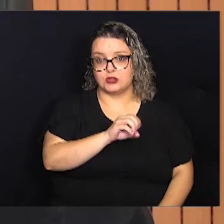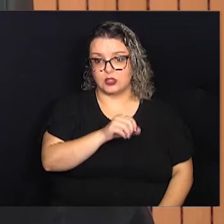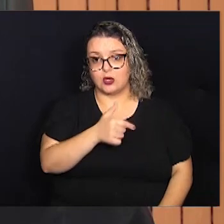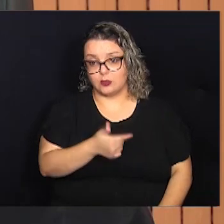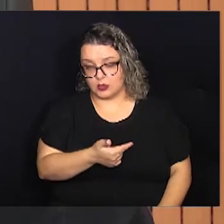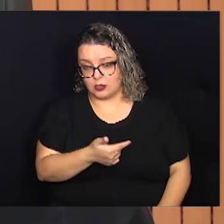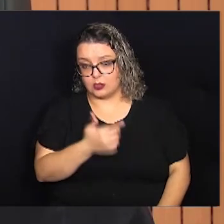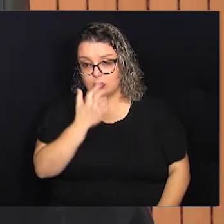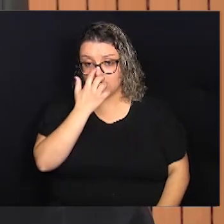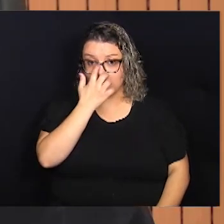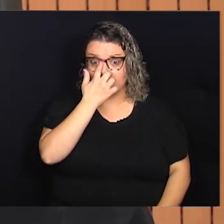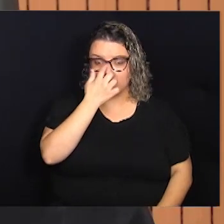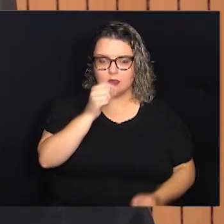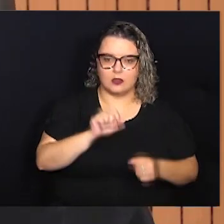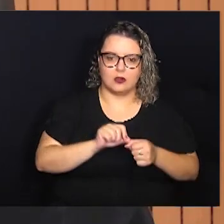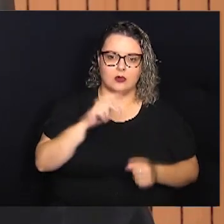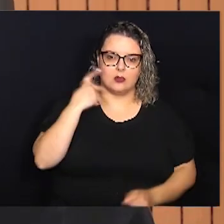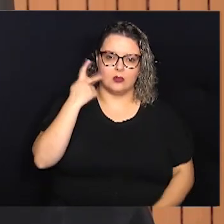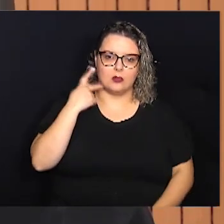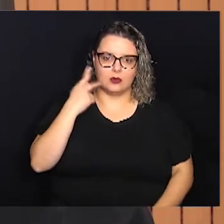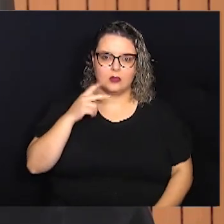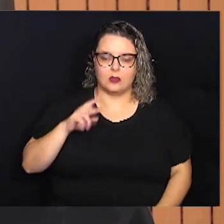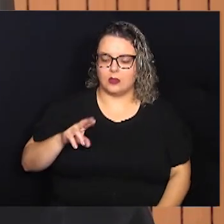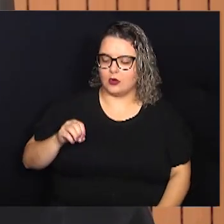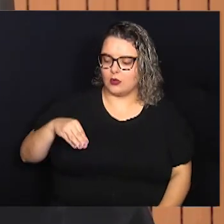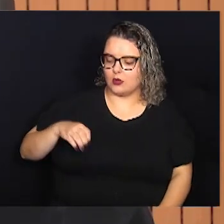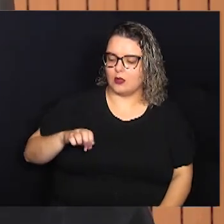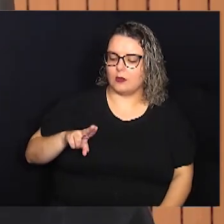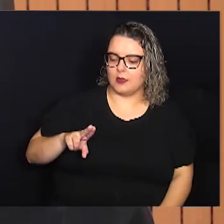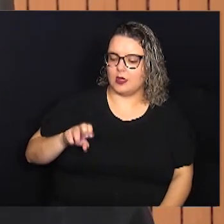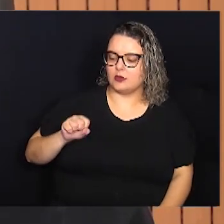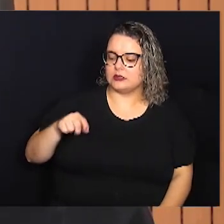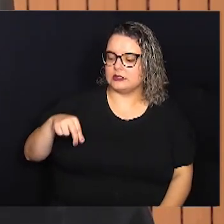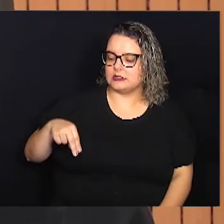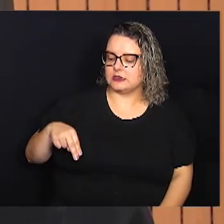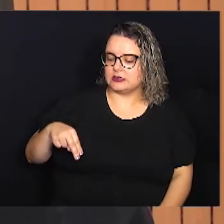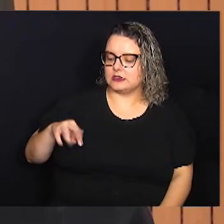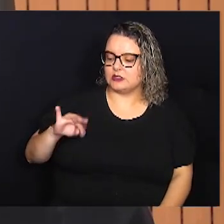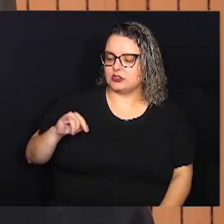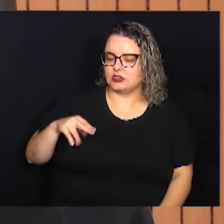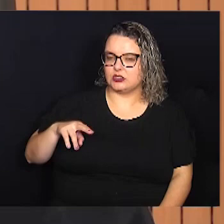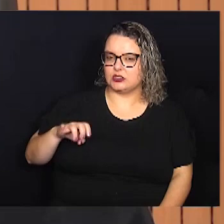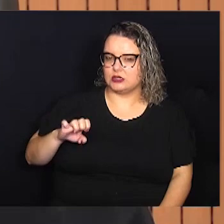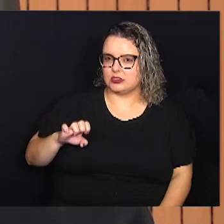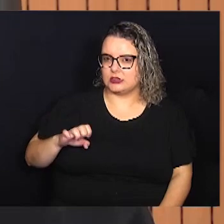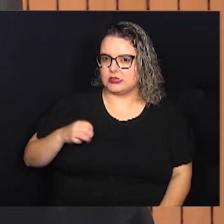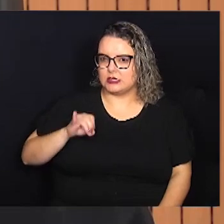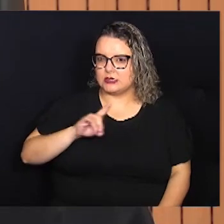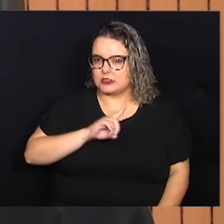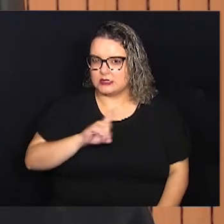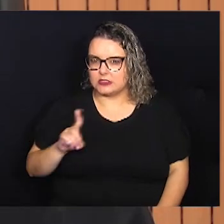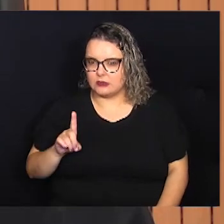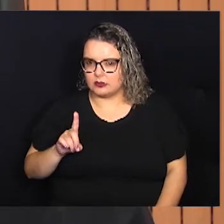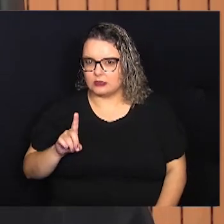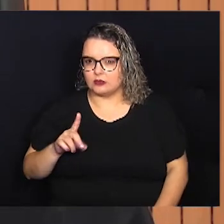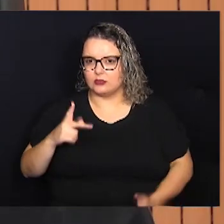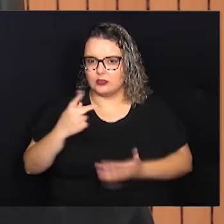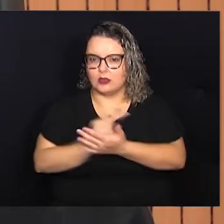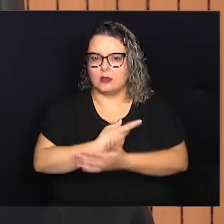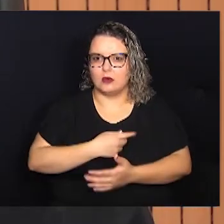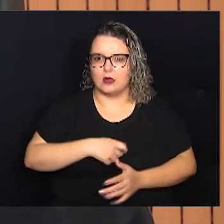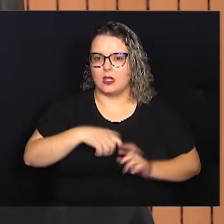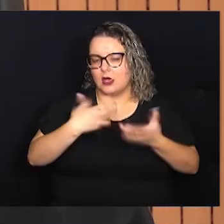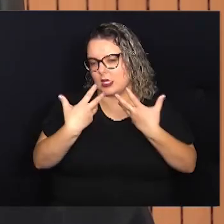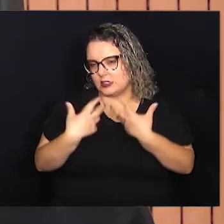2002. Uma lei que foi feita pelo então vereador Romel Santini e, se eu não me engano, sancionada pela prefeita